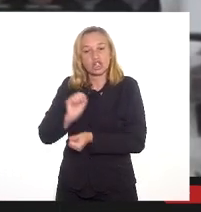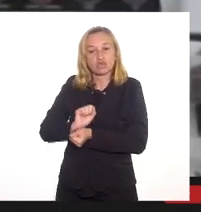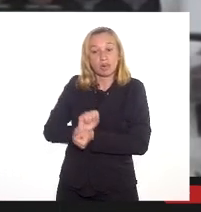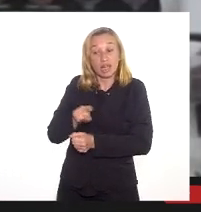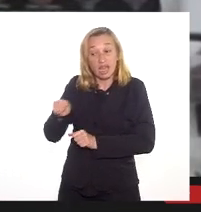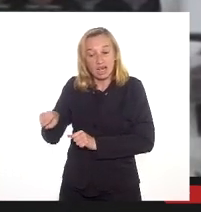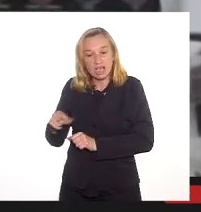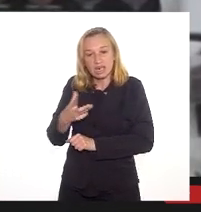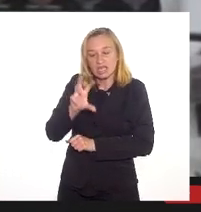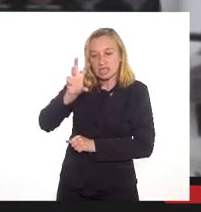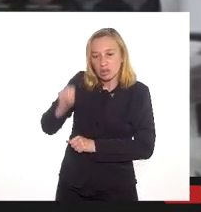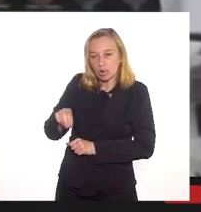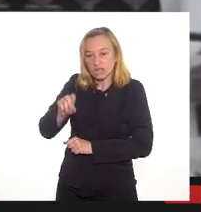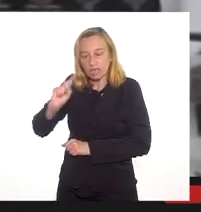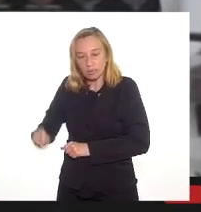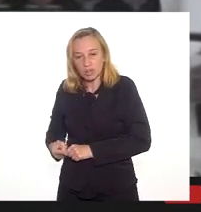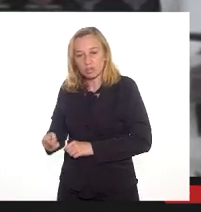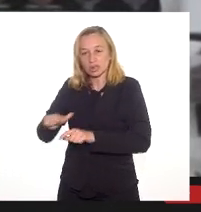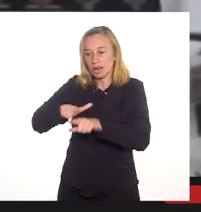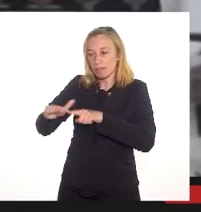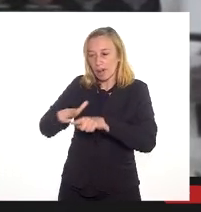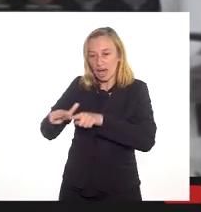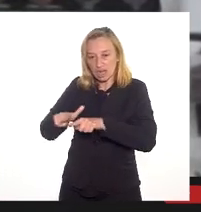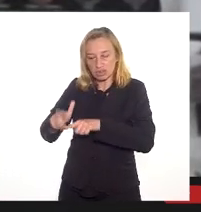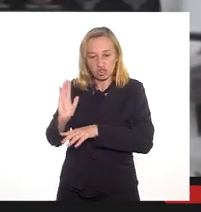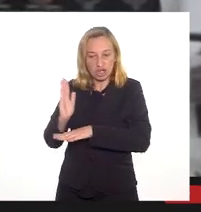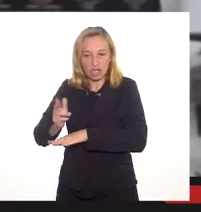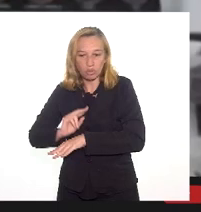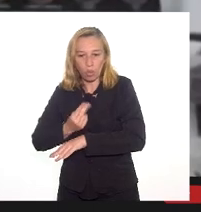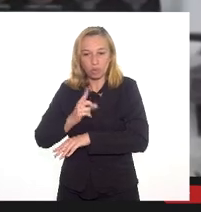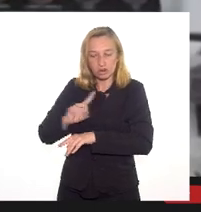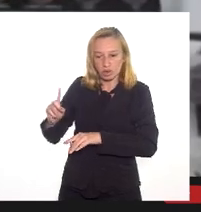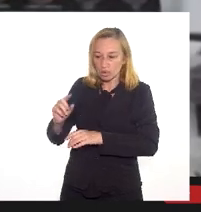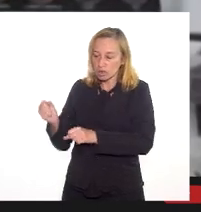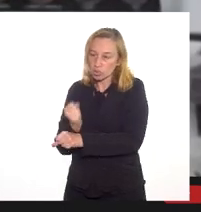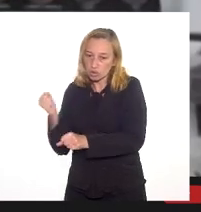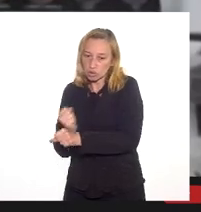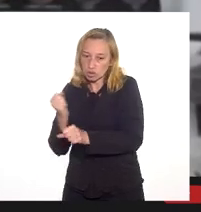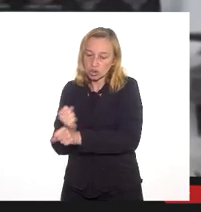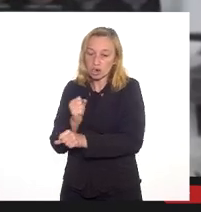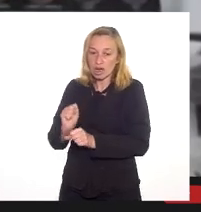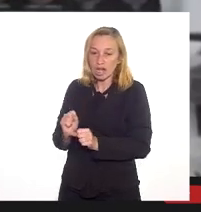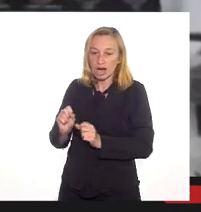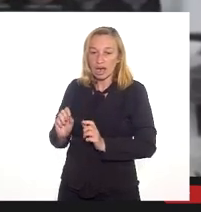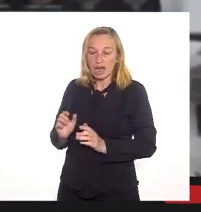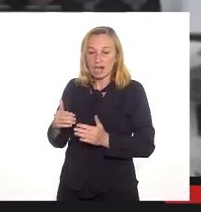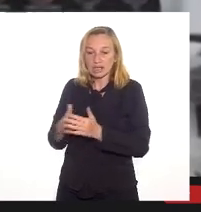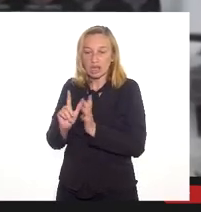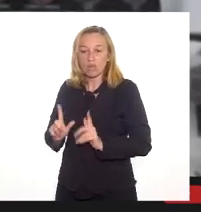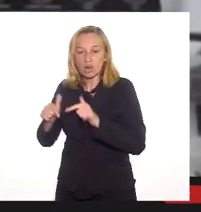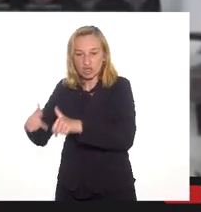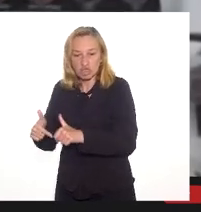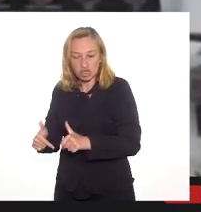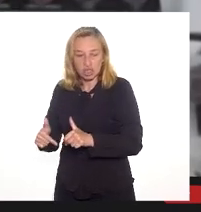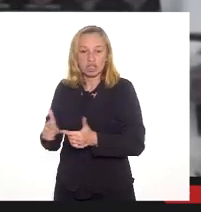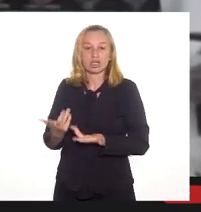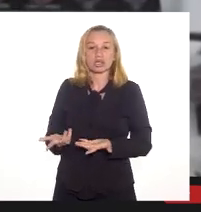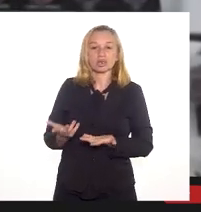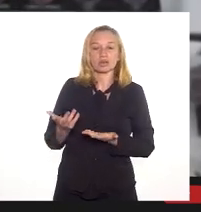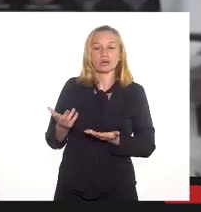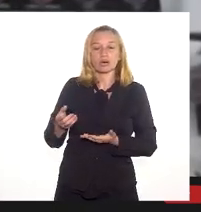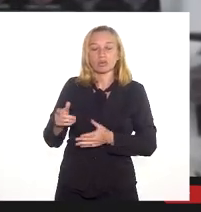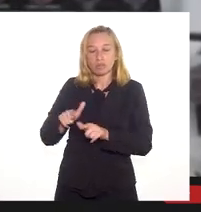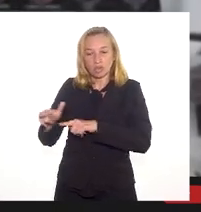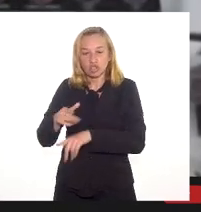ter ali 50 mil empregos direto e indireto, desde a fase de construção até a operação. Então, é um projeto significativo,